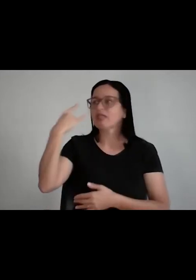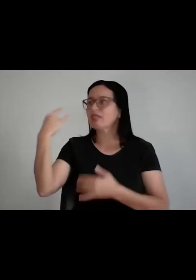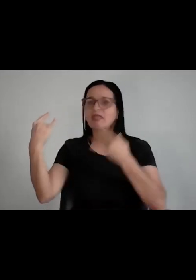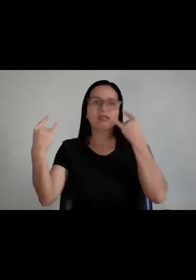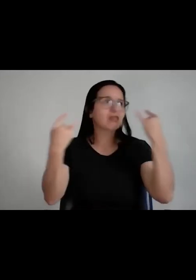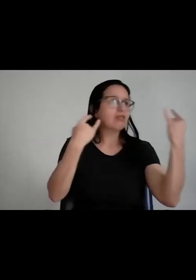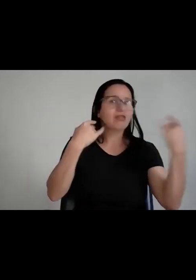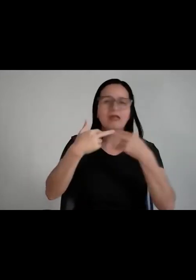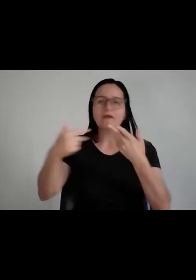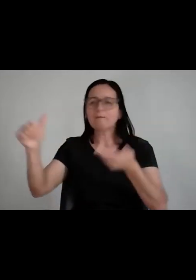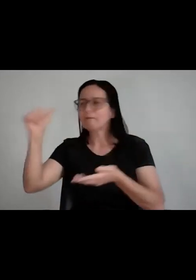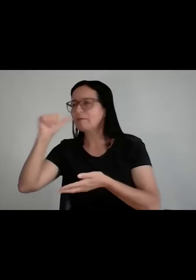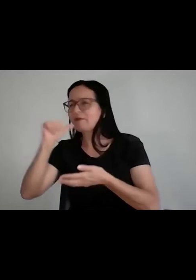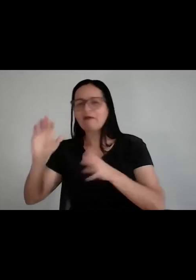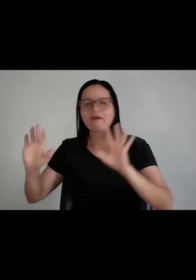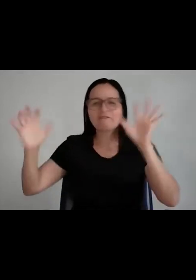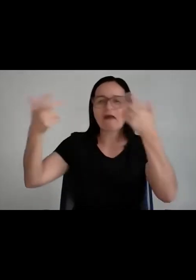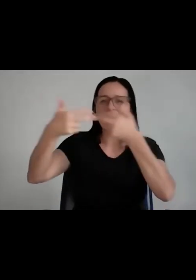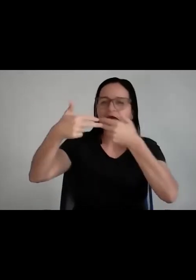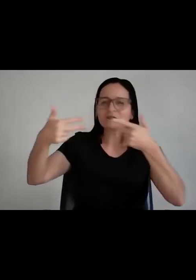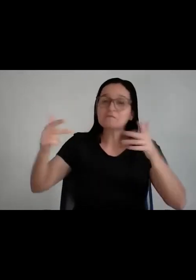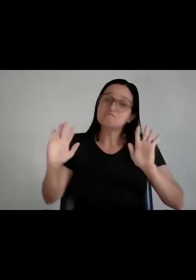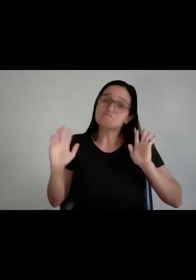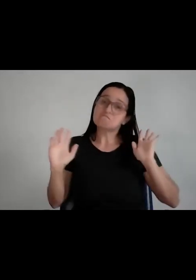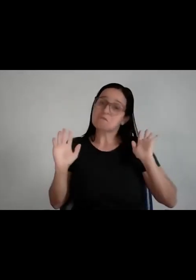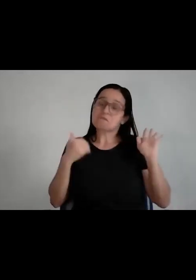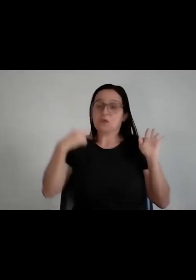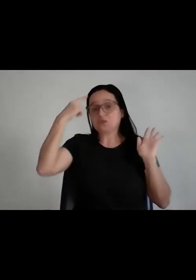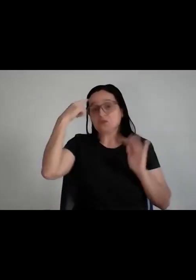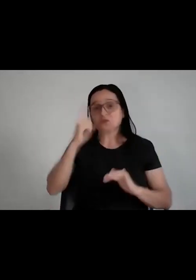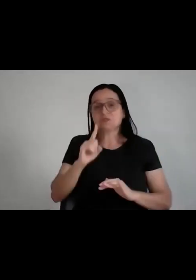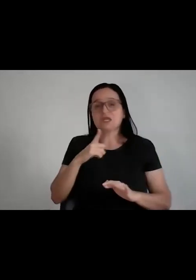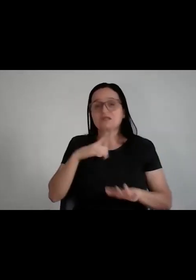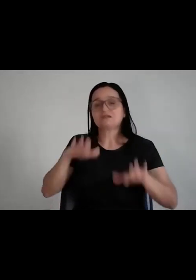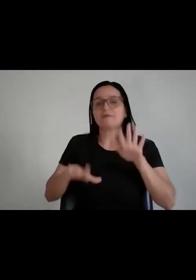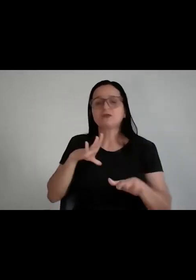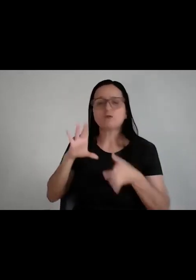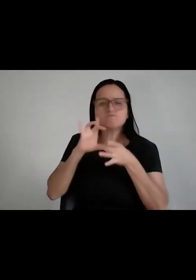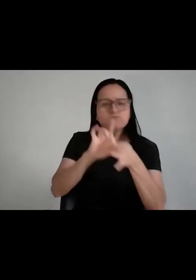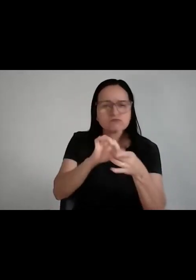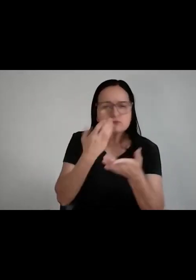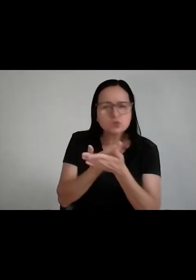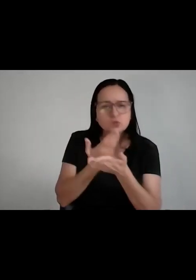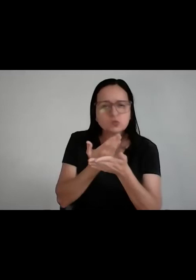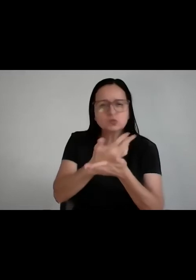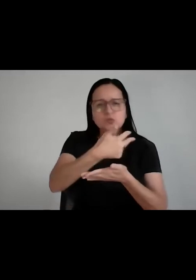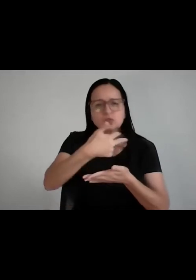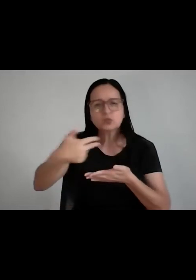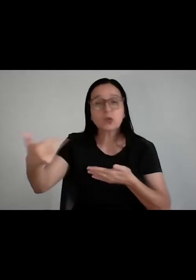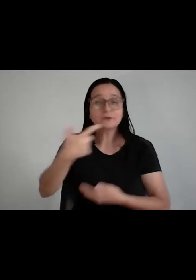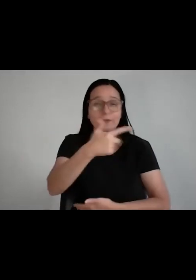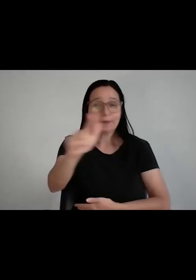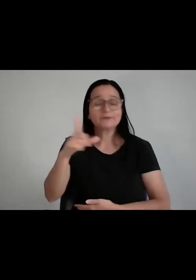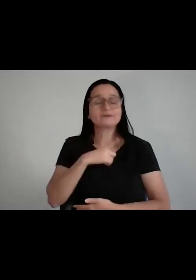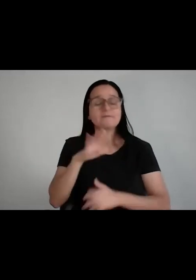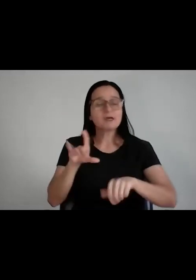muita chopada, muita festa. Ou não, né? A pessoa está conectada com outras coisas. Mas é o momento de